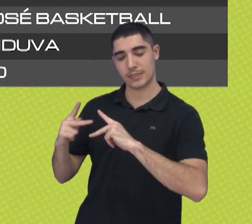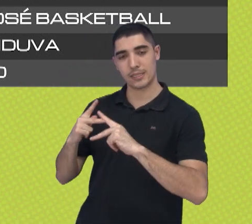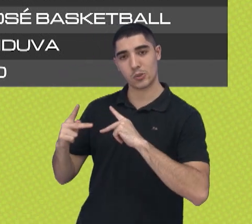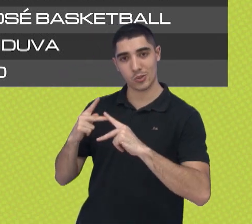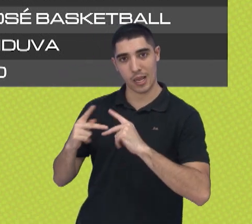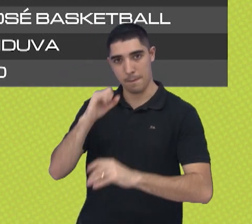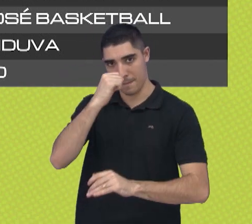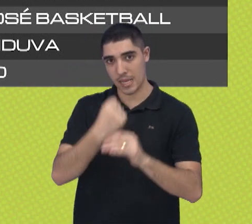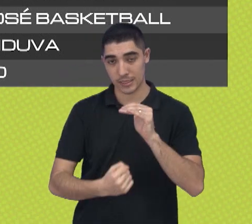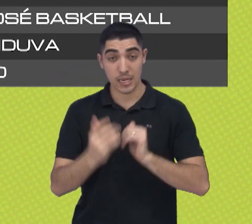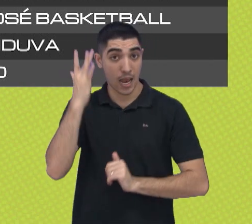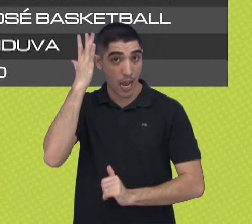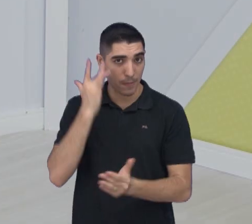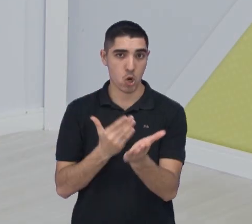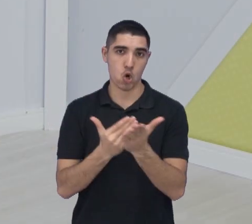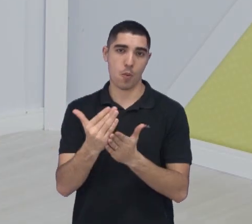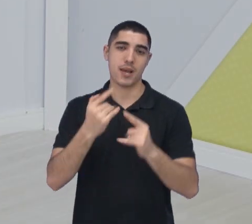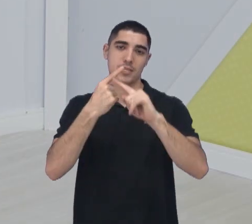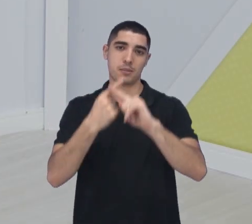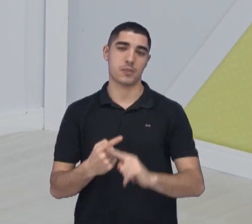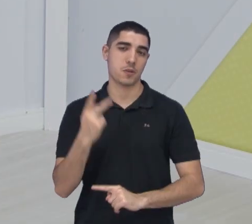começando amanhã a disputa do Campeonato Paulista.